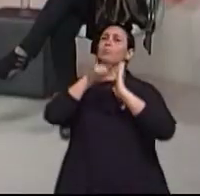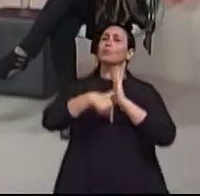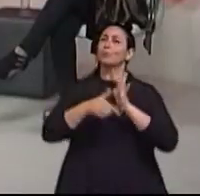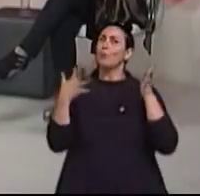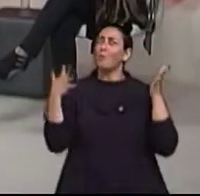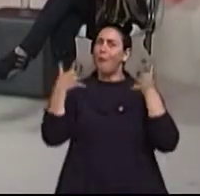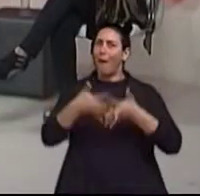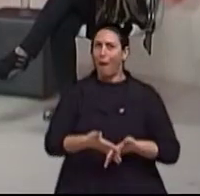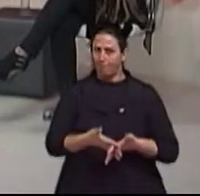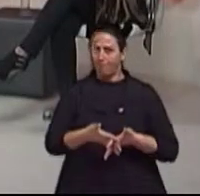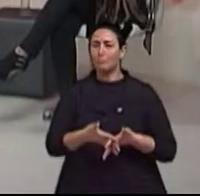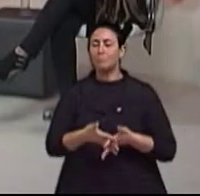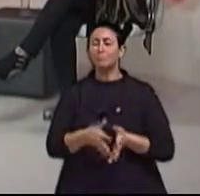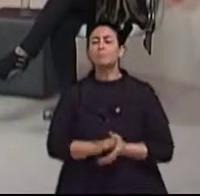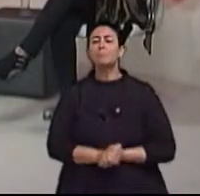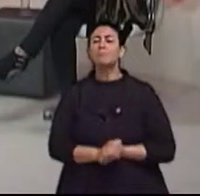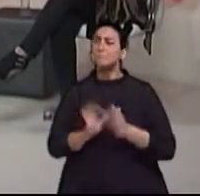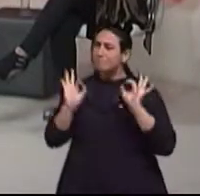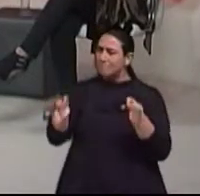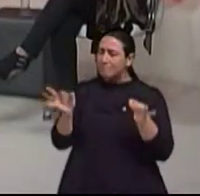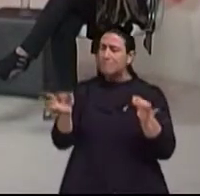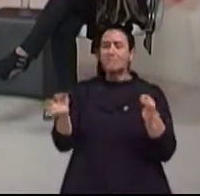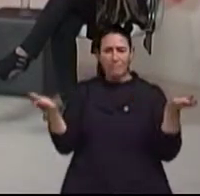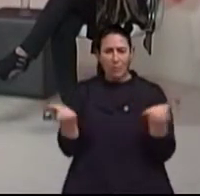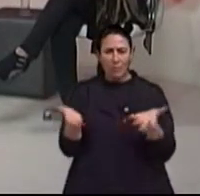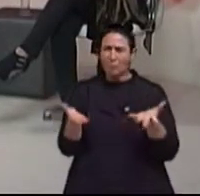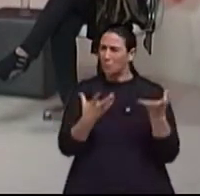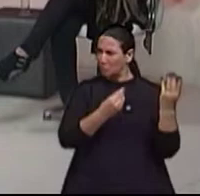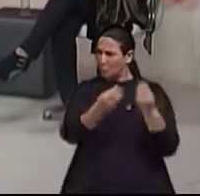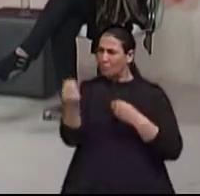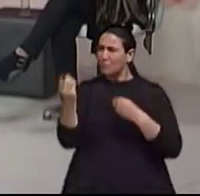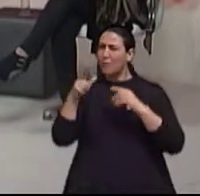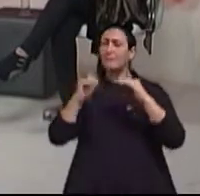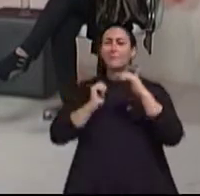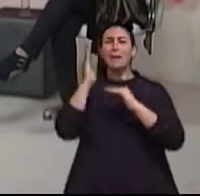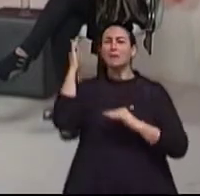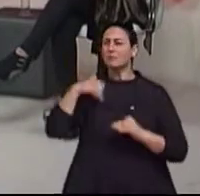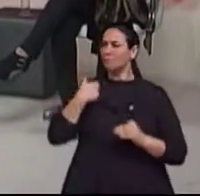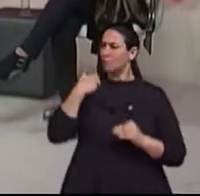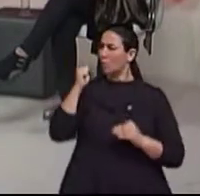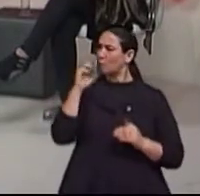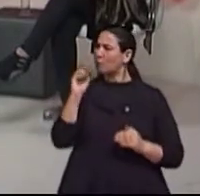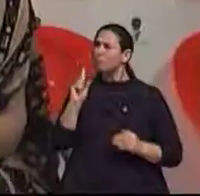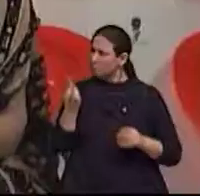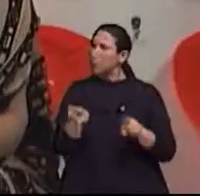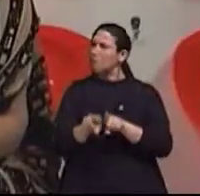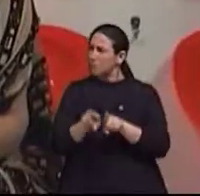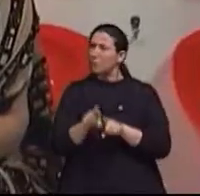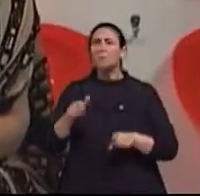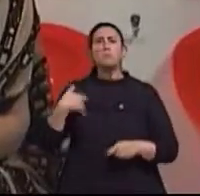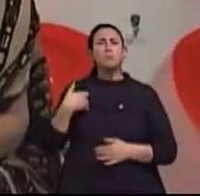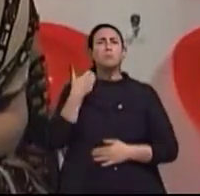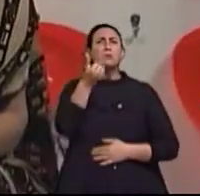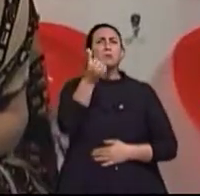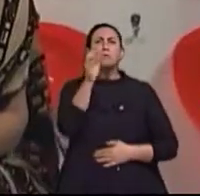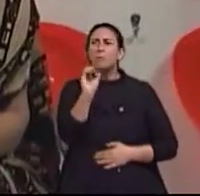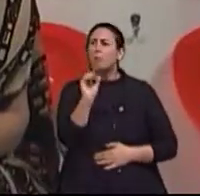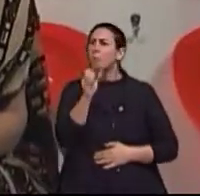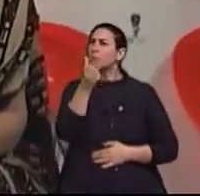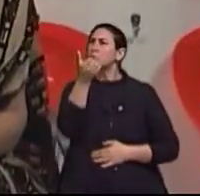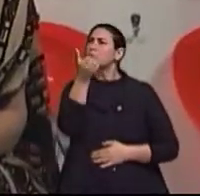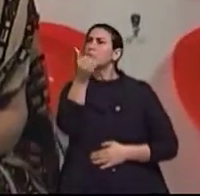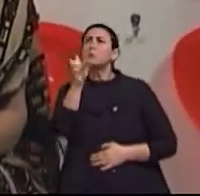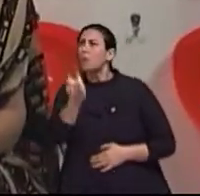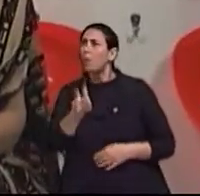certeza, e a gente vê que hoje a dificuldade não é só dos longevos com mais de 80, né? A gente vê pessoas de 60 que se acidentam, de 60 e